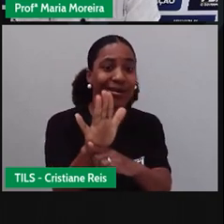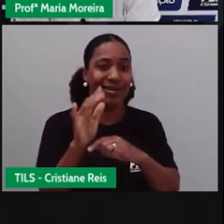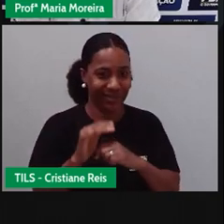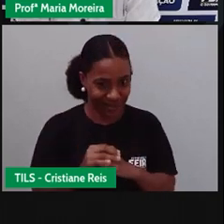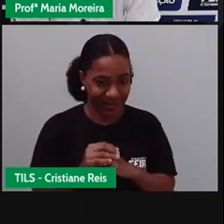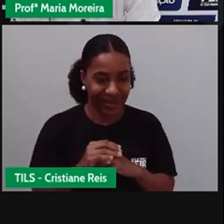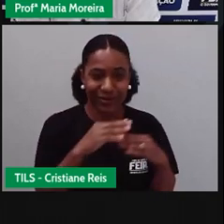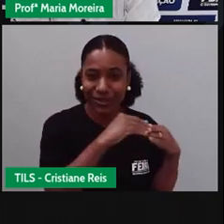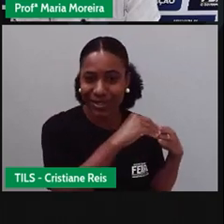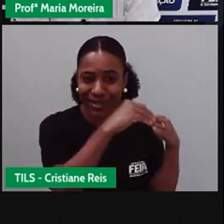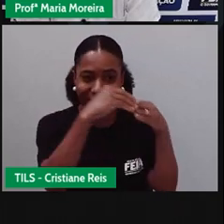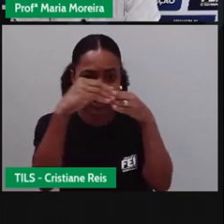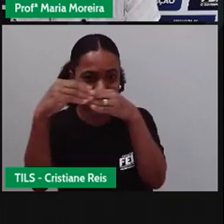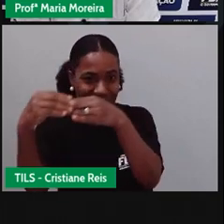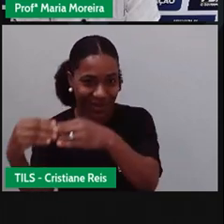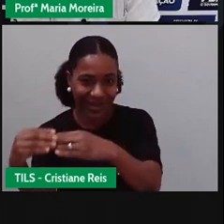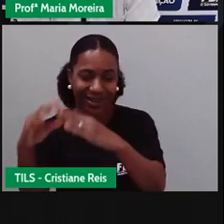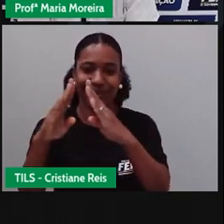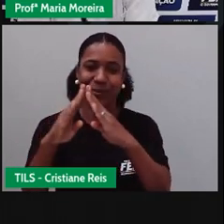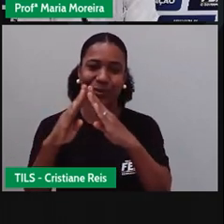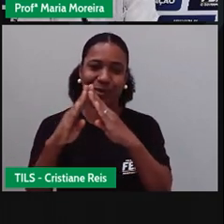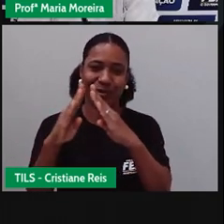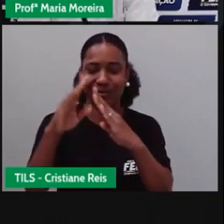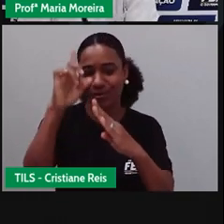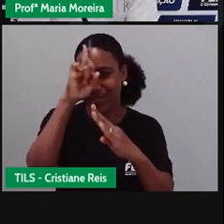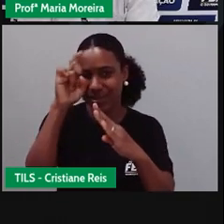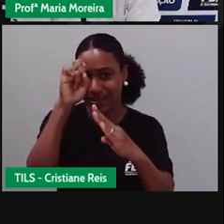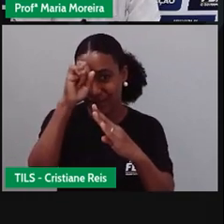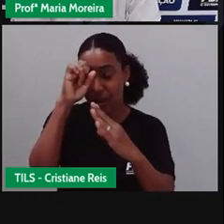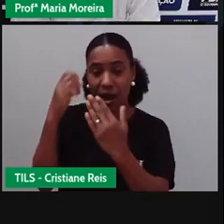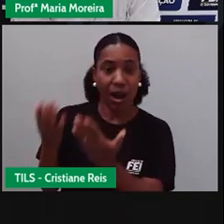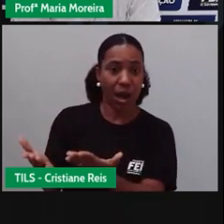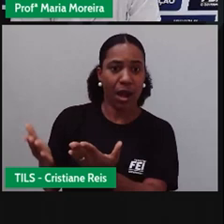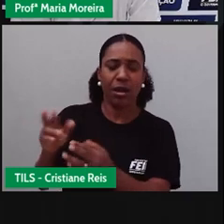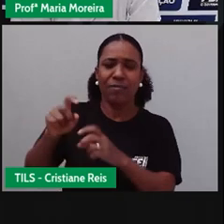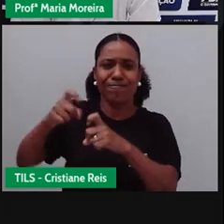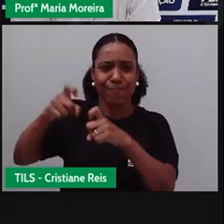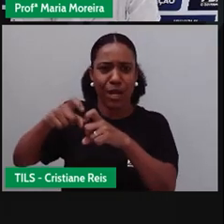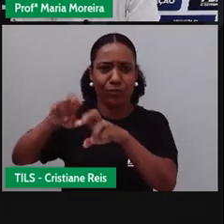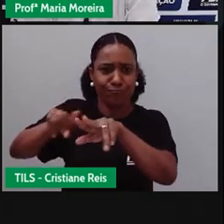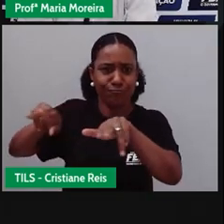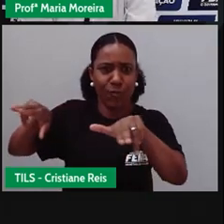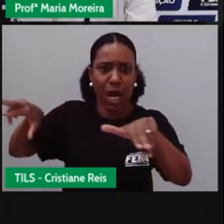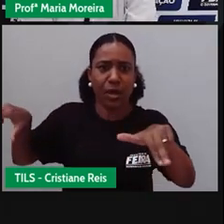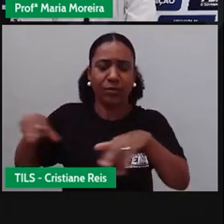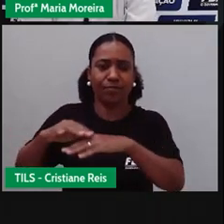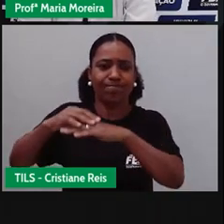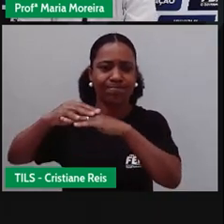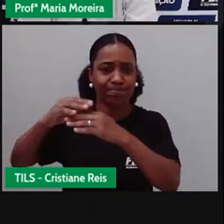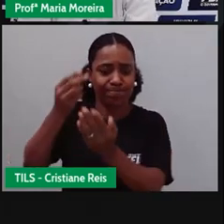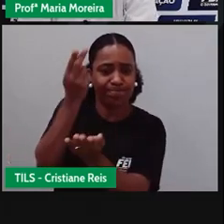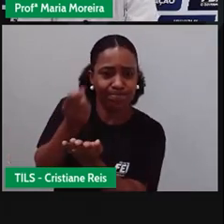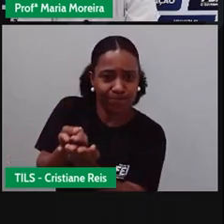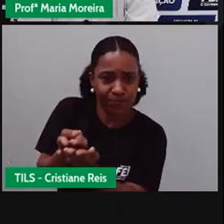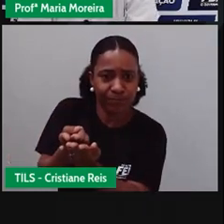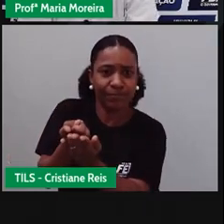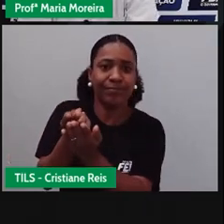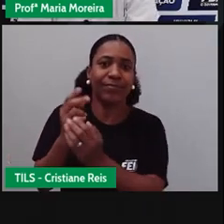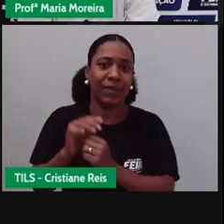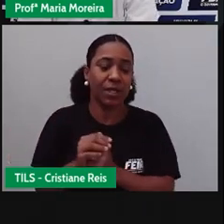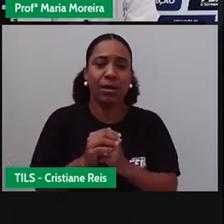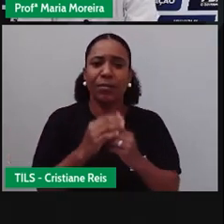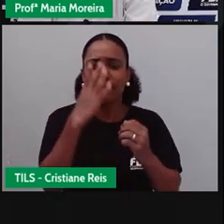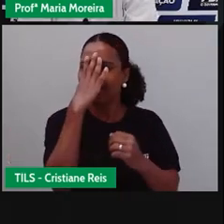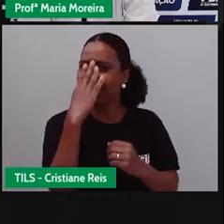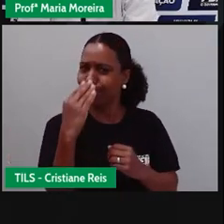encaminhar, na verdade, para um hospital. Que vai ter o quê? Todos os equipamentos. Imagine só. Que tamanho não teria que ser uma